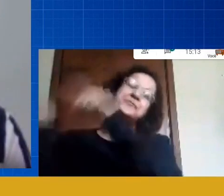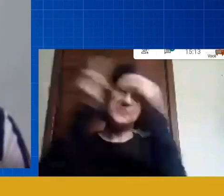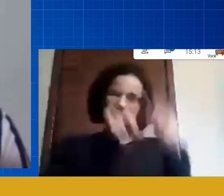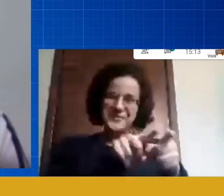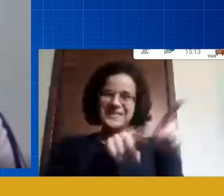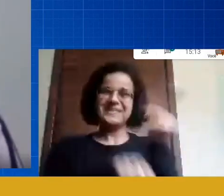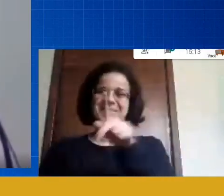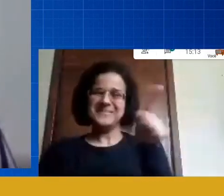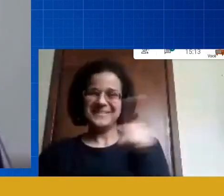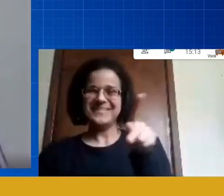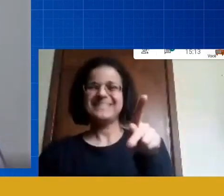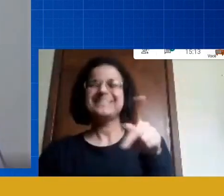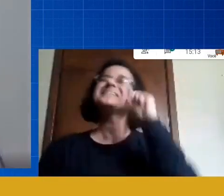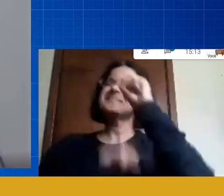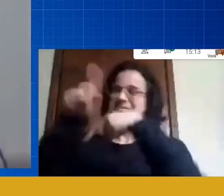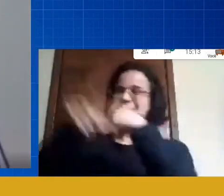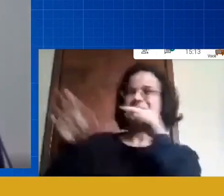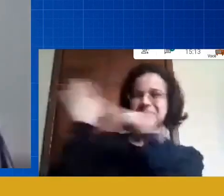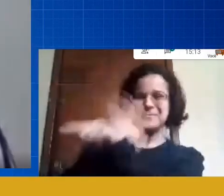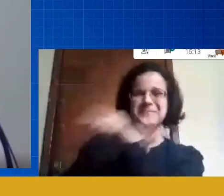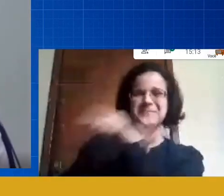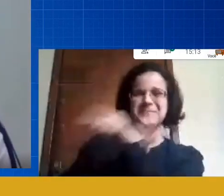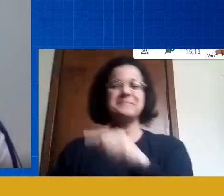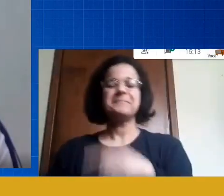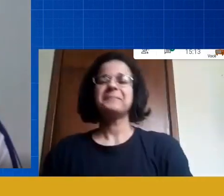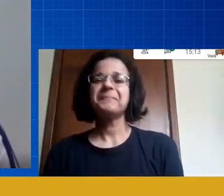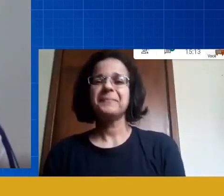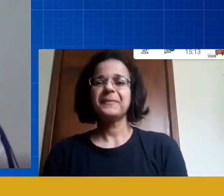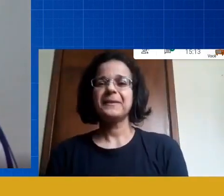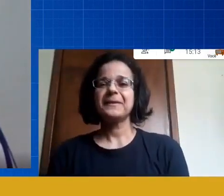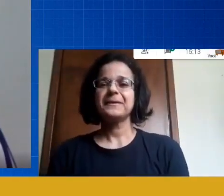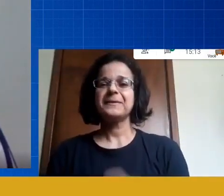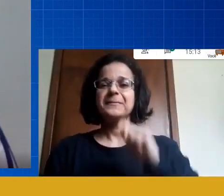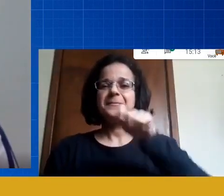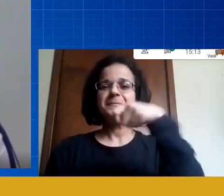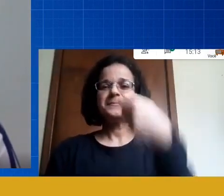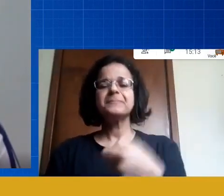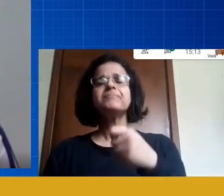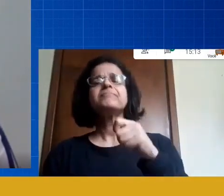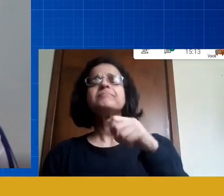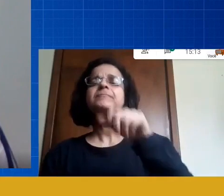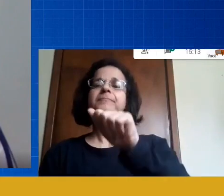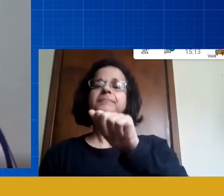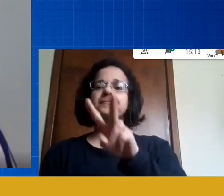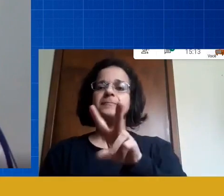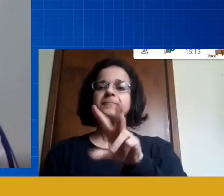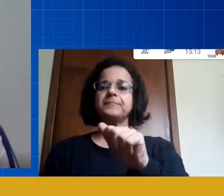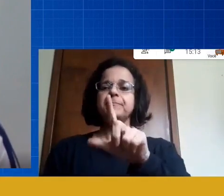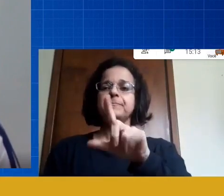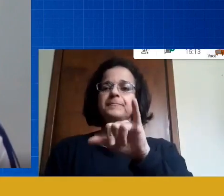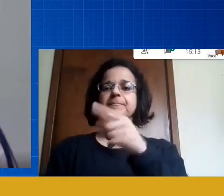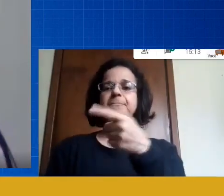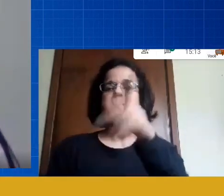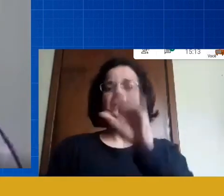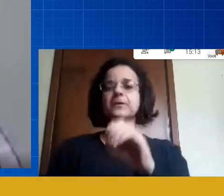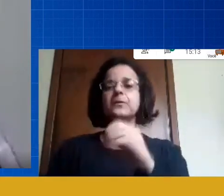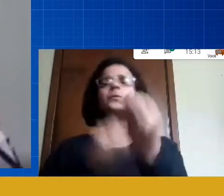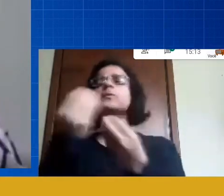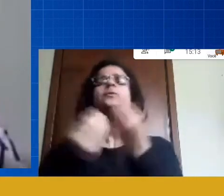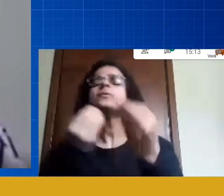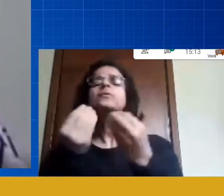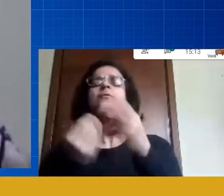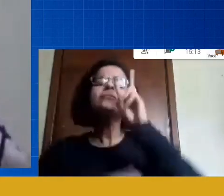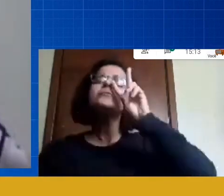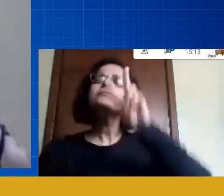já já é tranquilo é sobre essa questão da avaliação né como avaliar essas brincadeiras